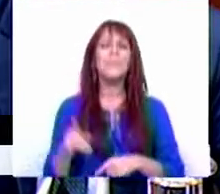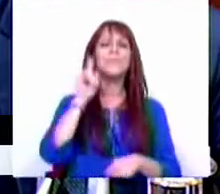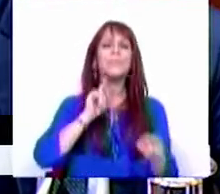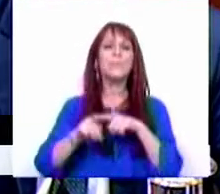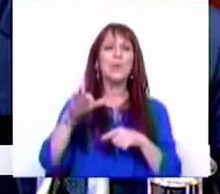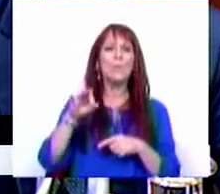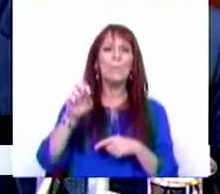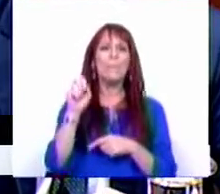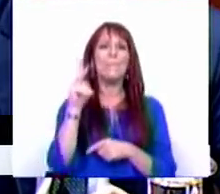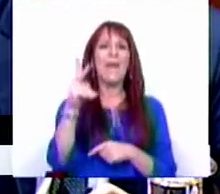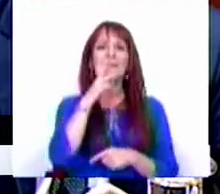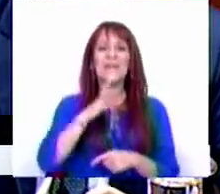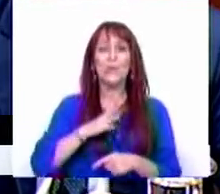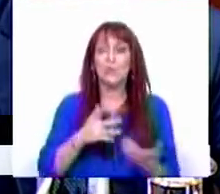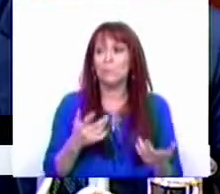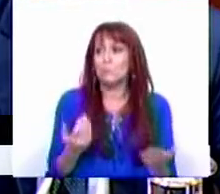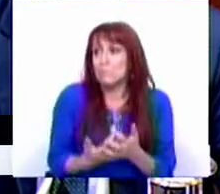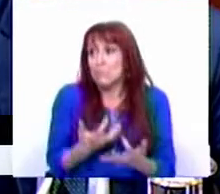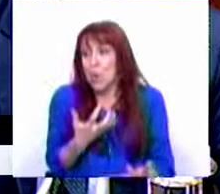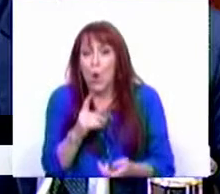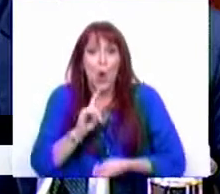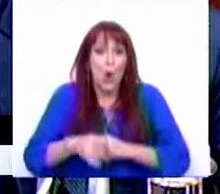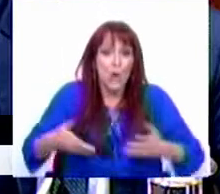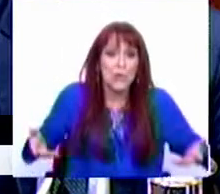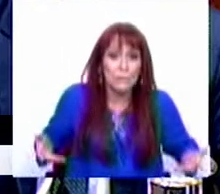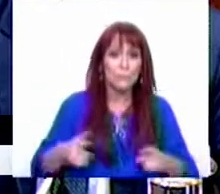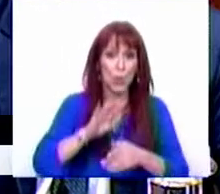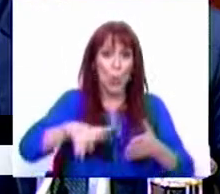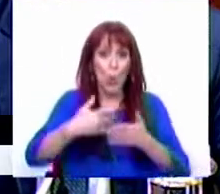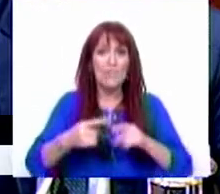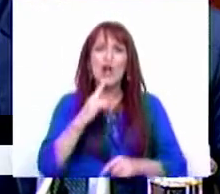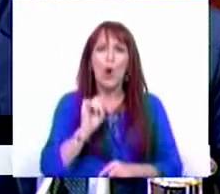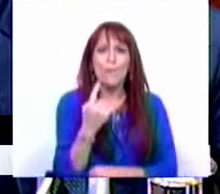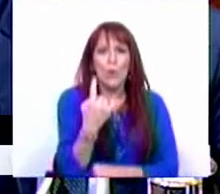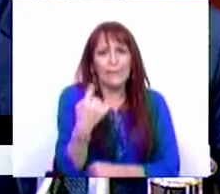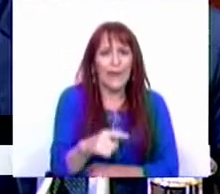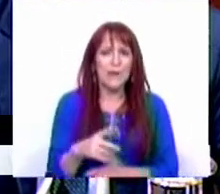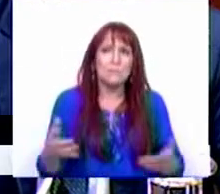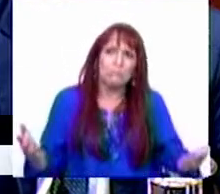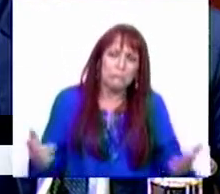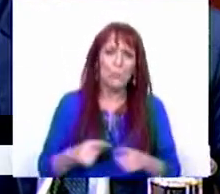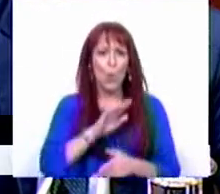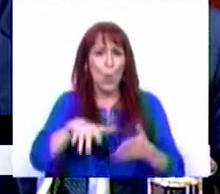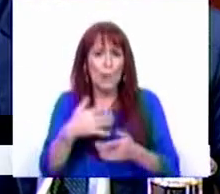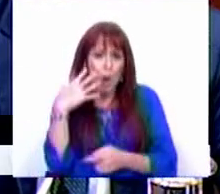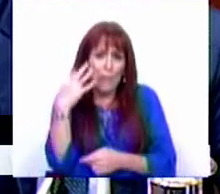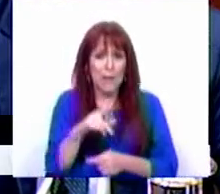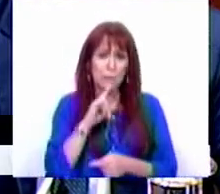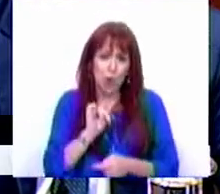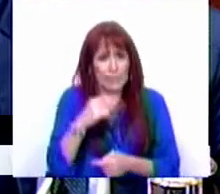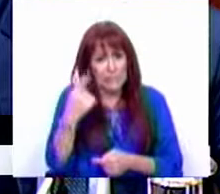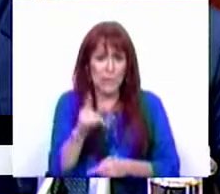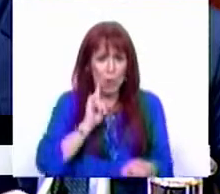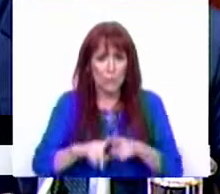Deputada do PEV diz-nos e realça que o plano tem um nome. Os planos habitualmente têm um